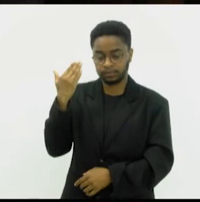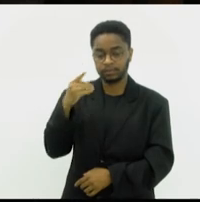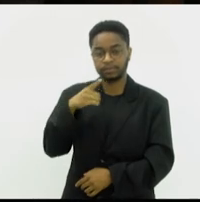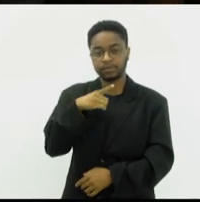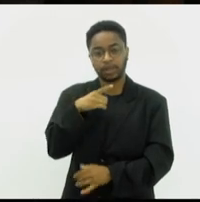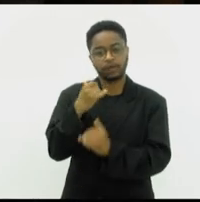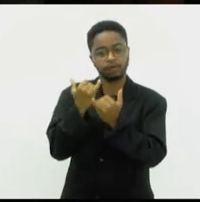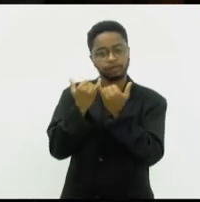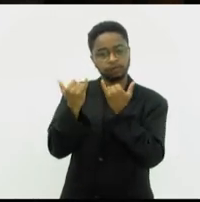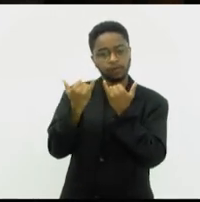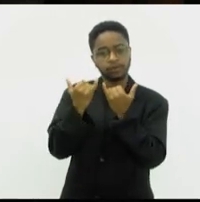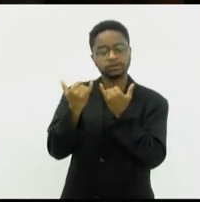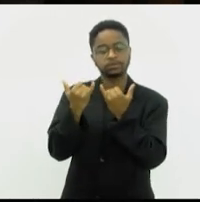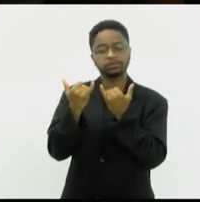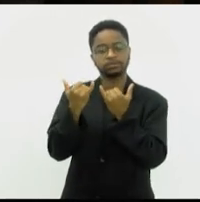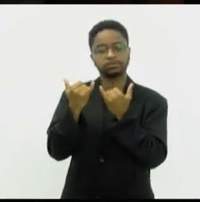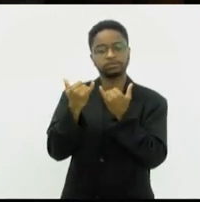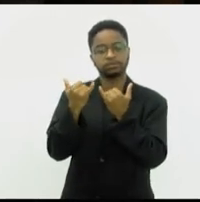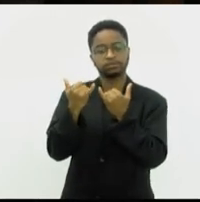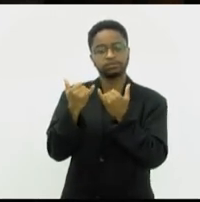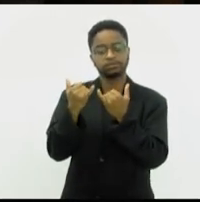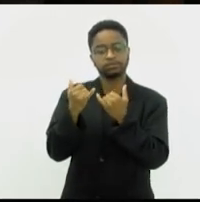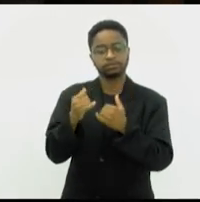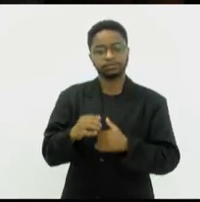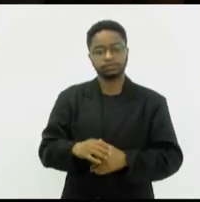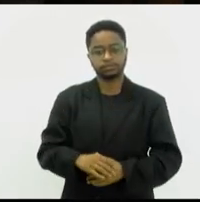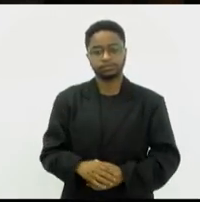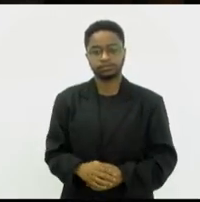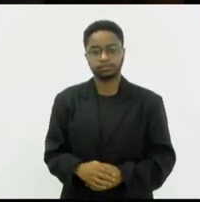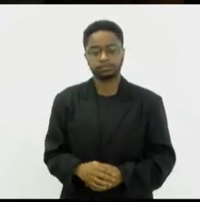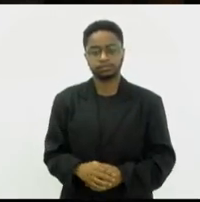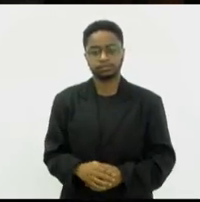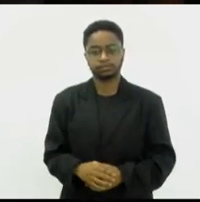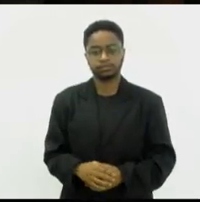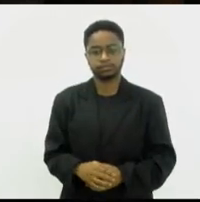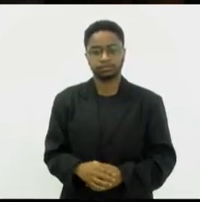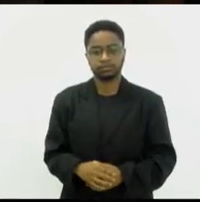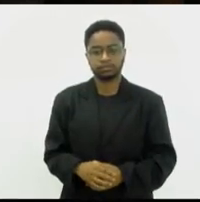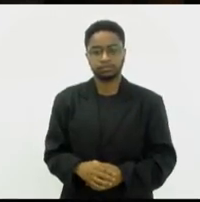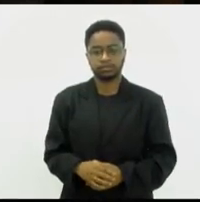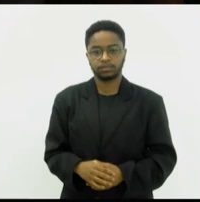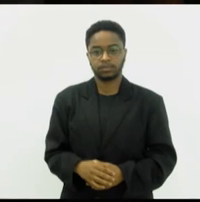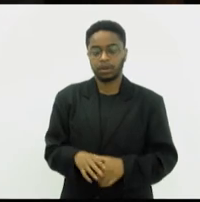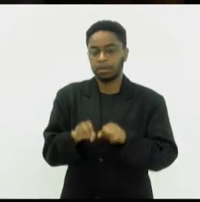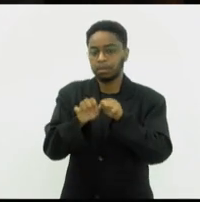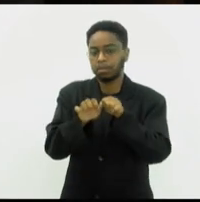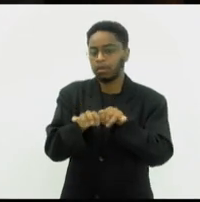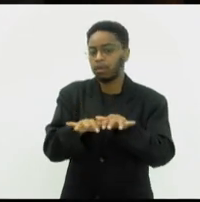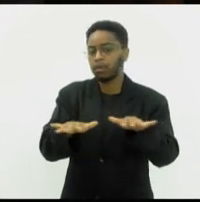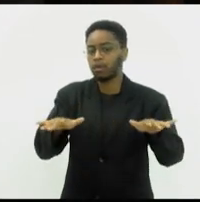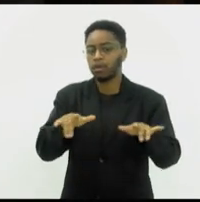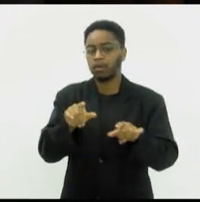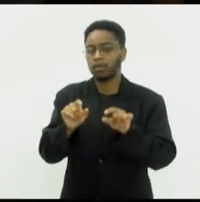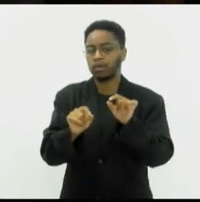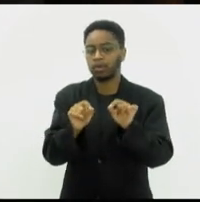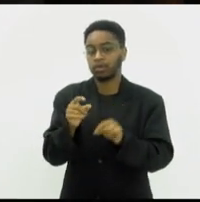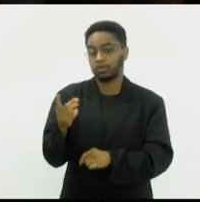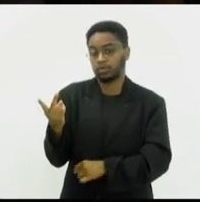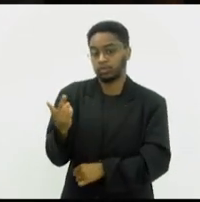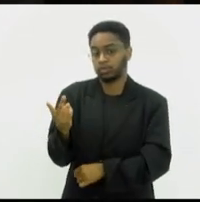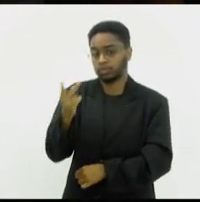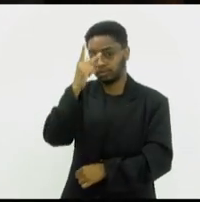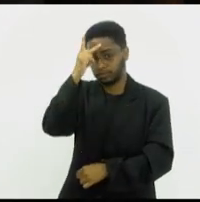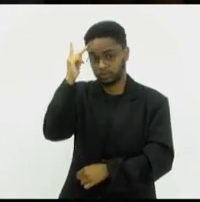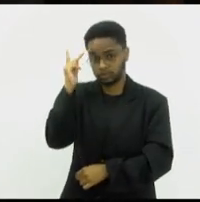notícia que circulou nos meios de comunicação de um casal na cidade de